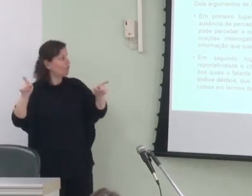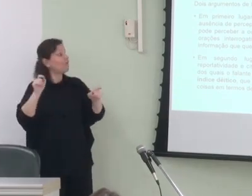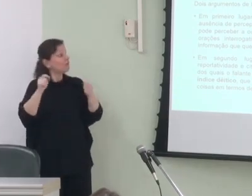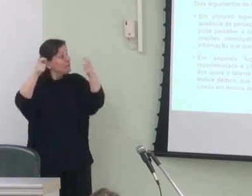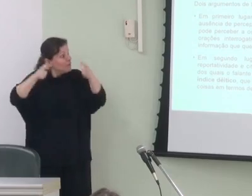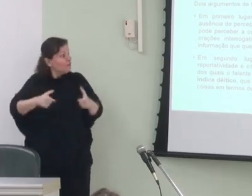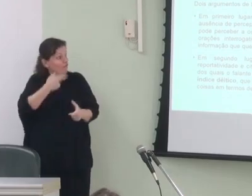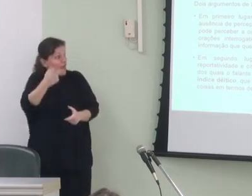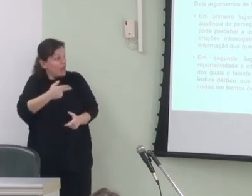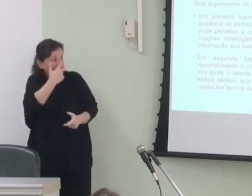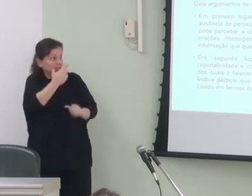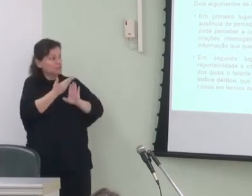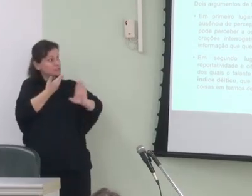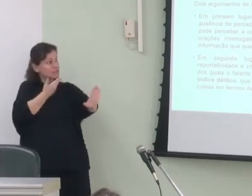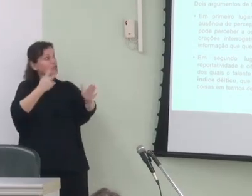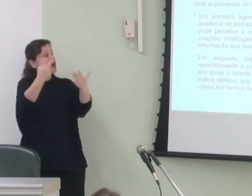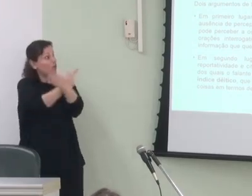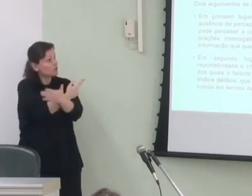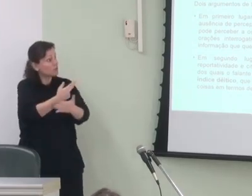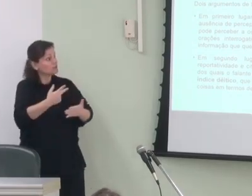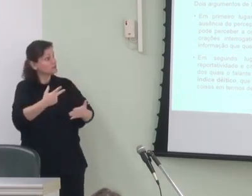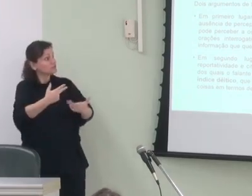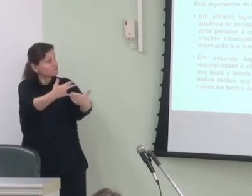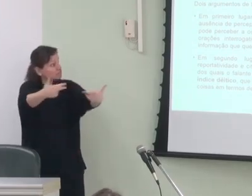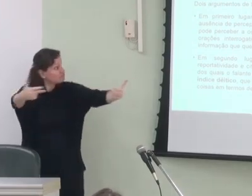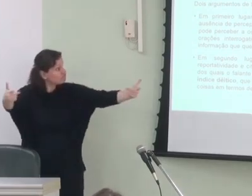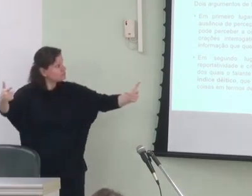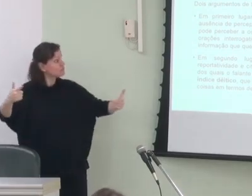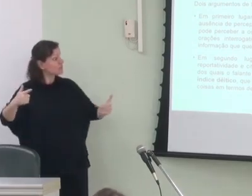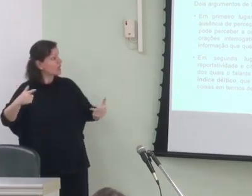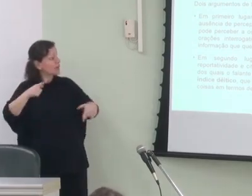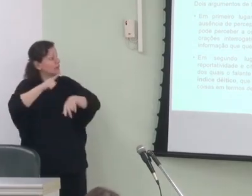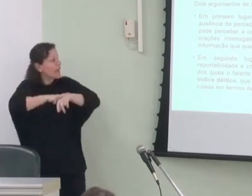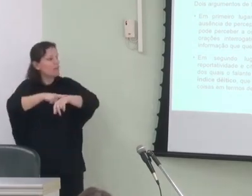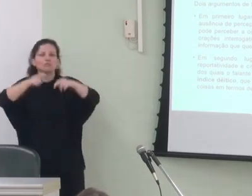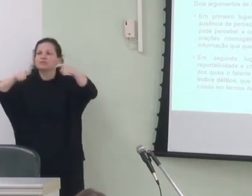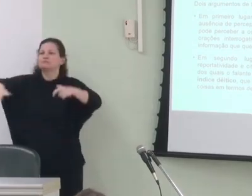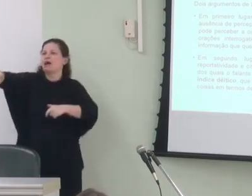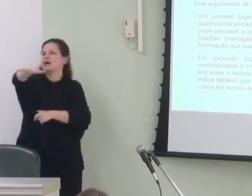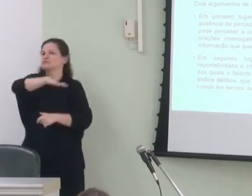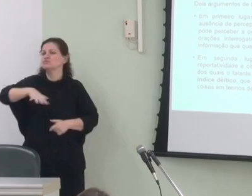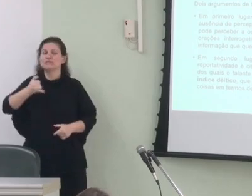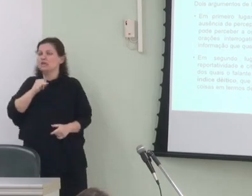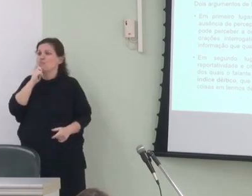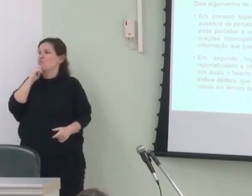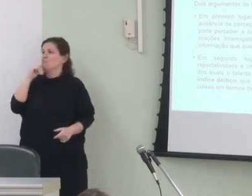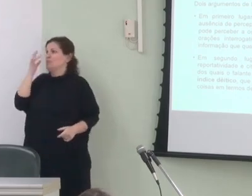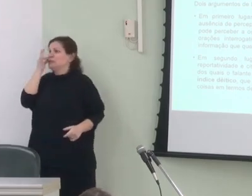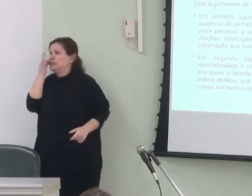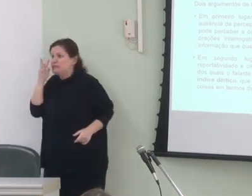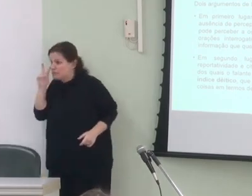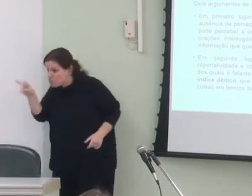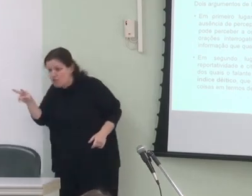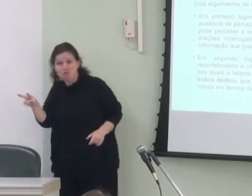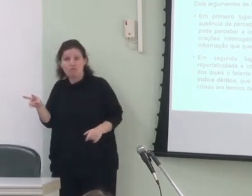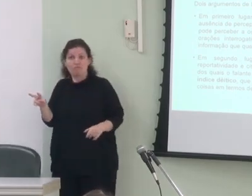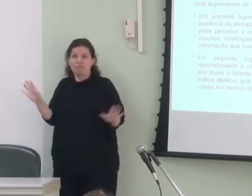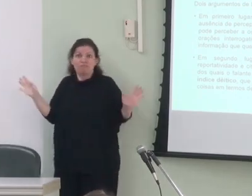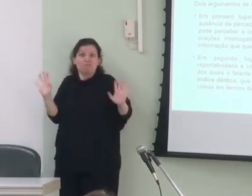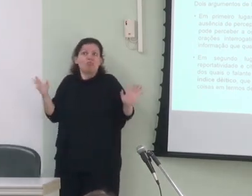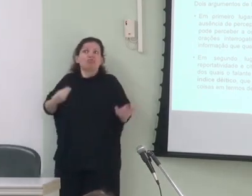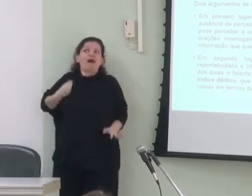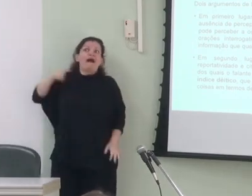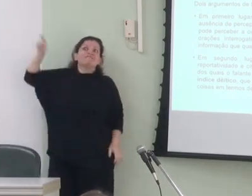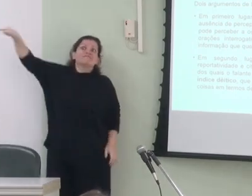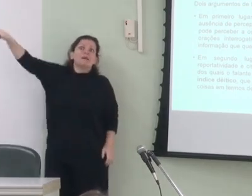falante como distante da ocorrência de um estado de coisas em termos de tempo e espaço se ele não testemunhou necessariamente ele não